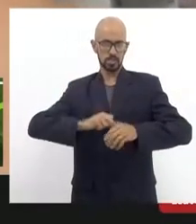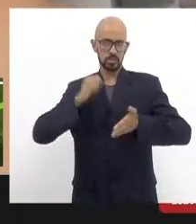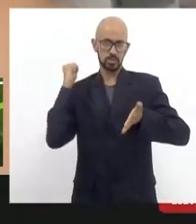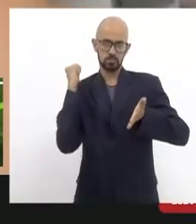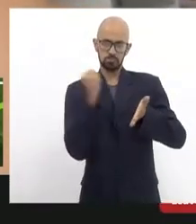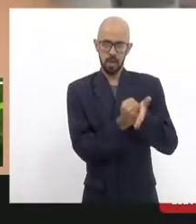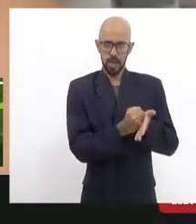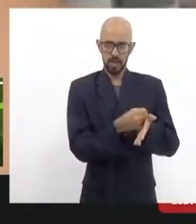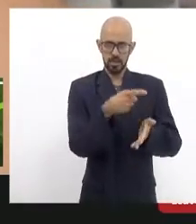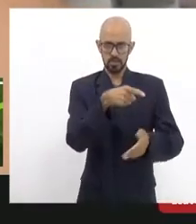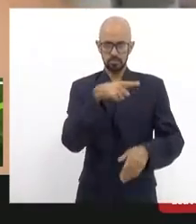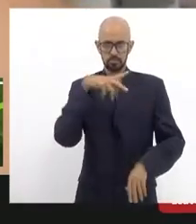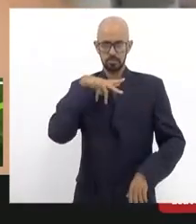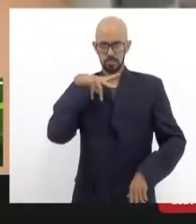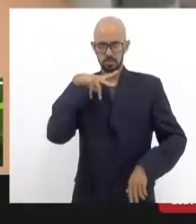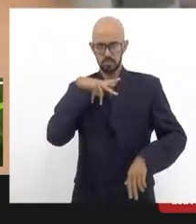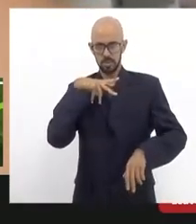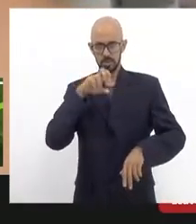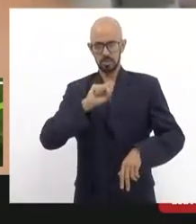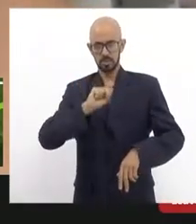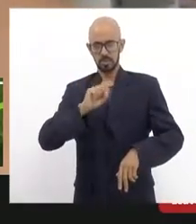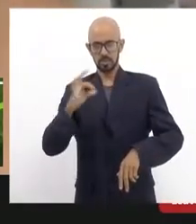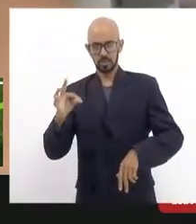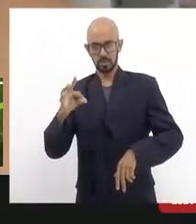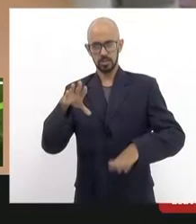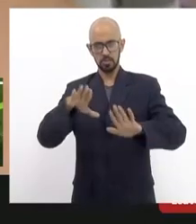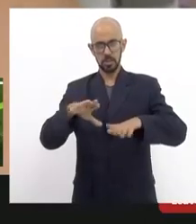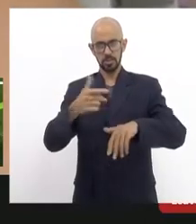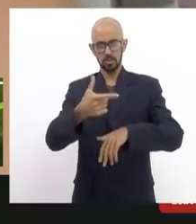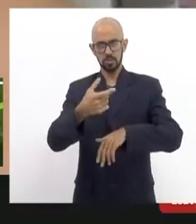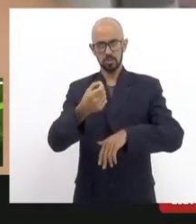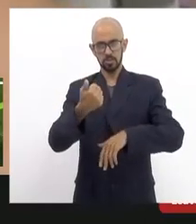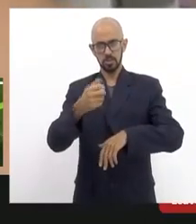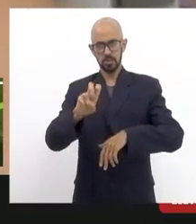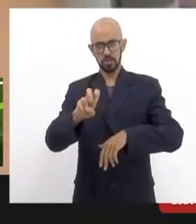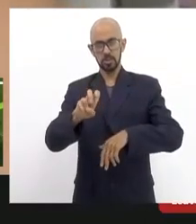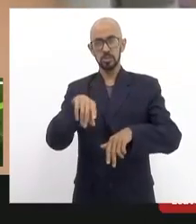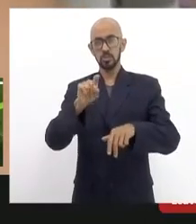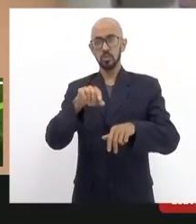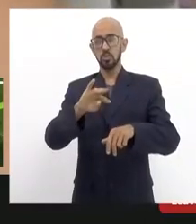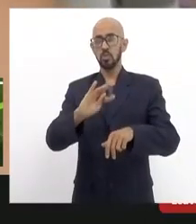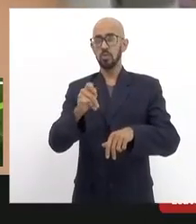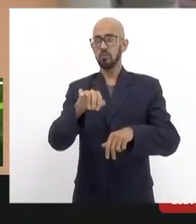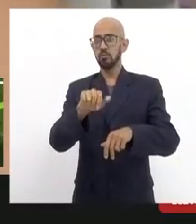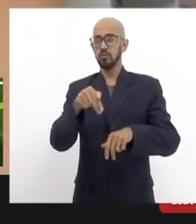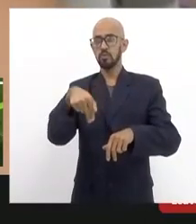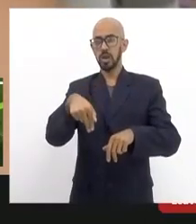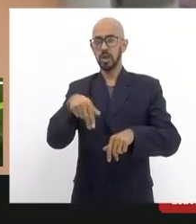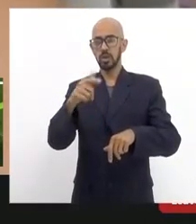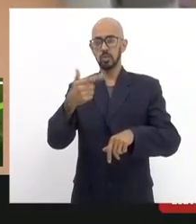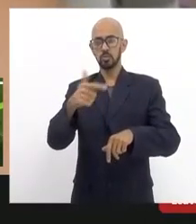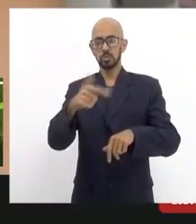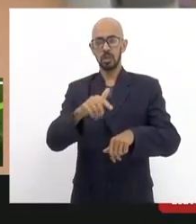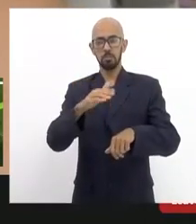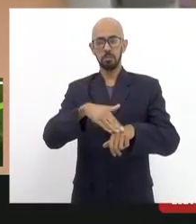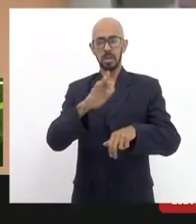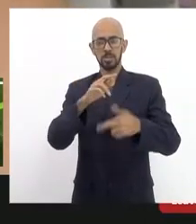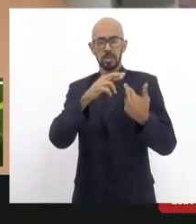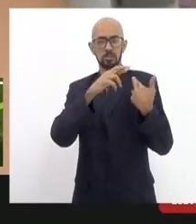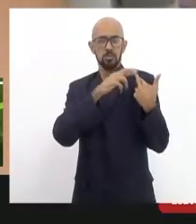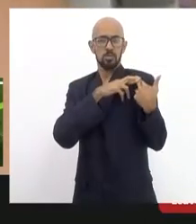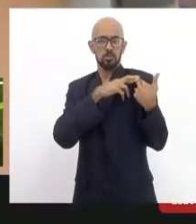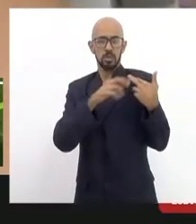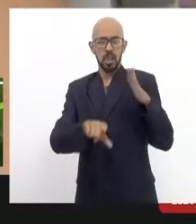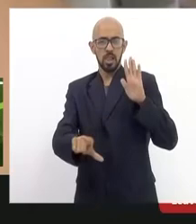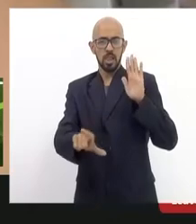Tereza mas que desde 2015 na verdade o IPHAN já não há mais essa responsabilidade legal de